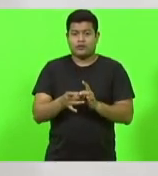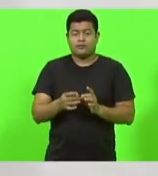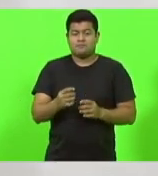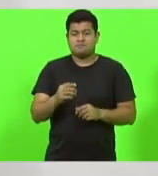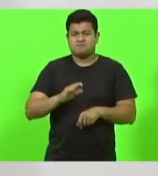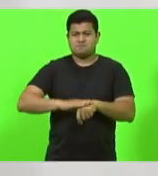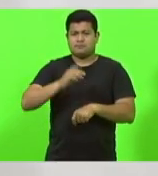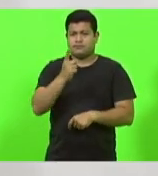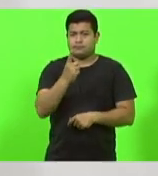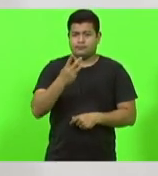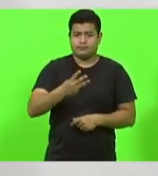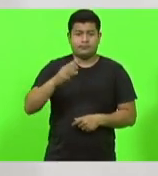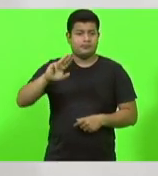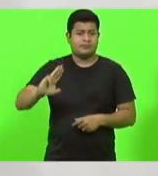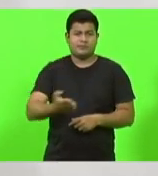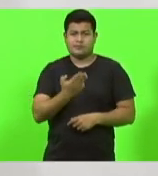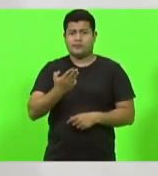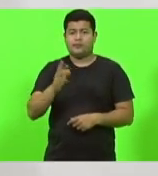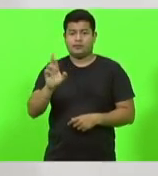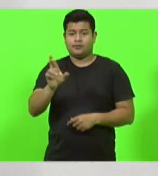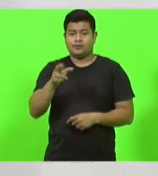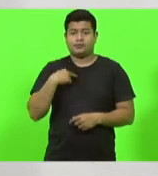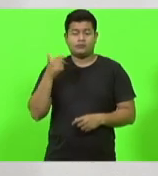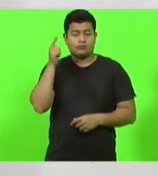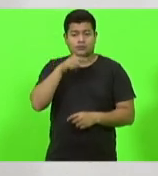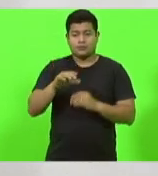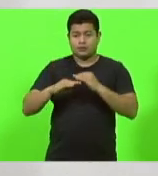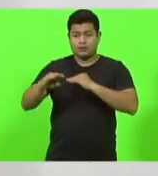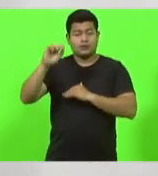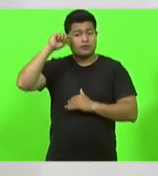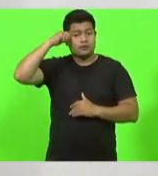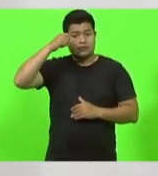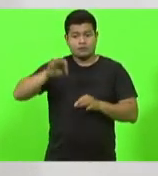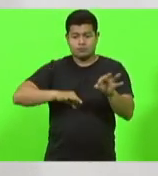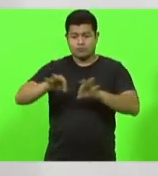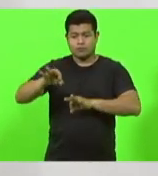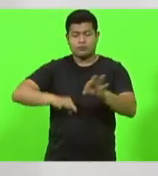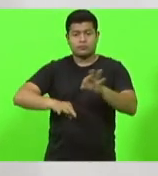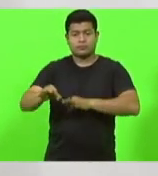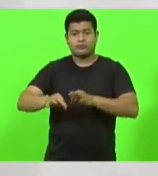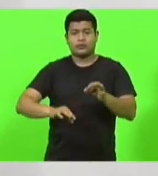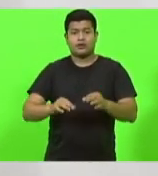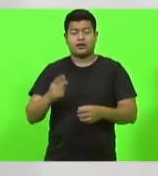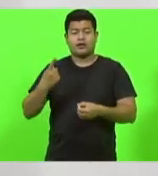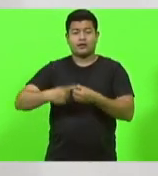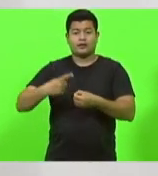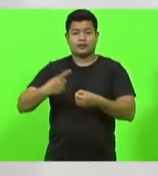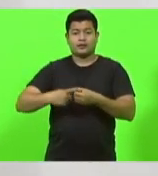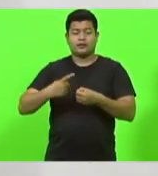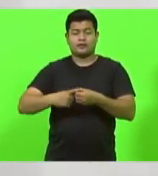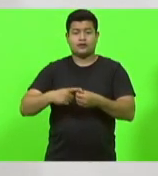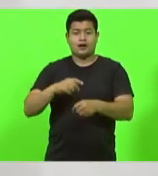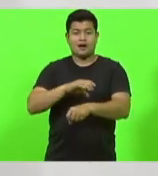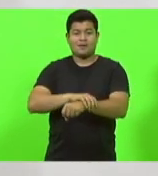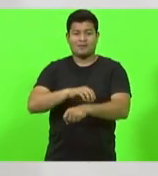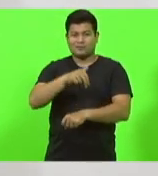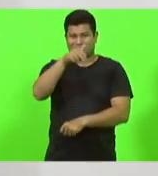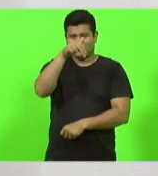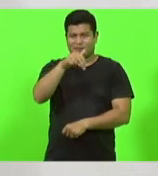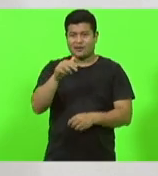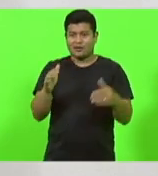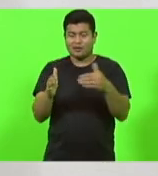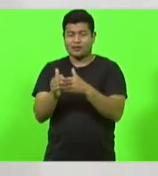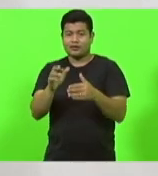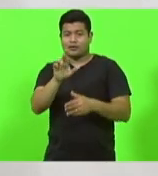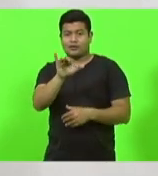reais para a pavimentação da rodovia esta municipal que liga Brasso Norte e Rio Fortuna, mais